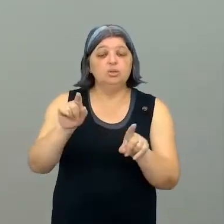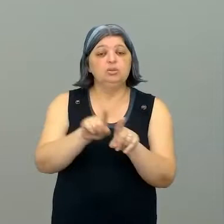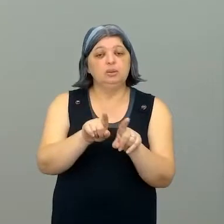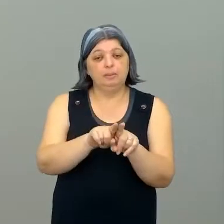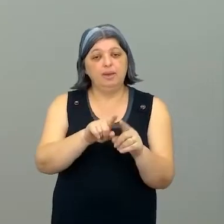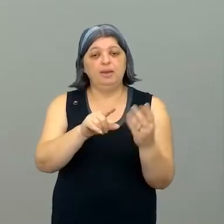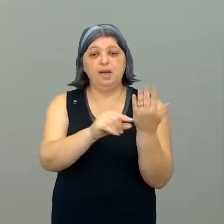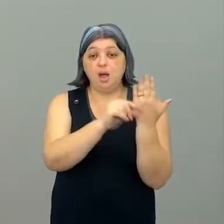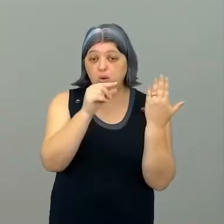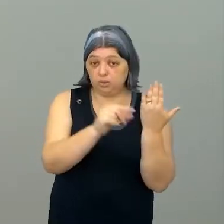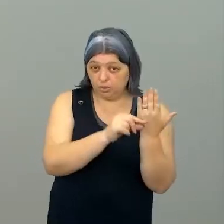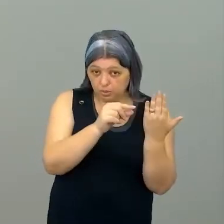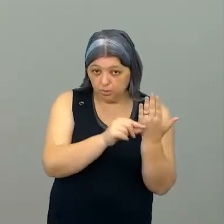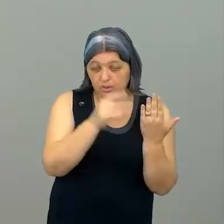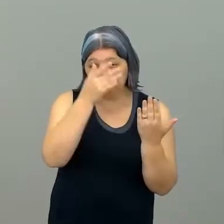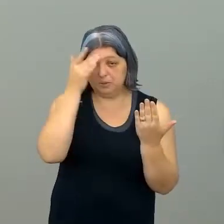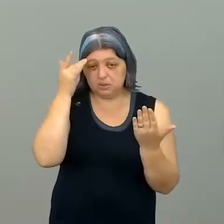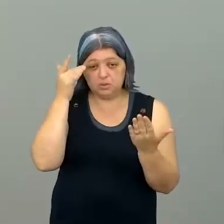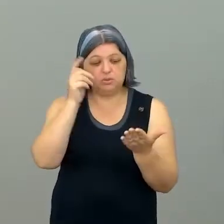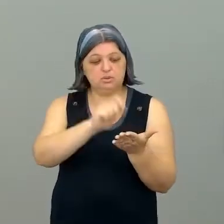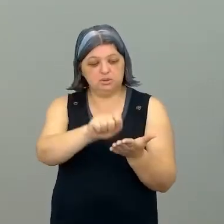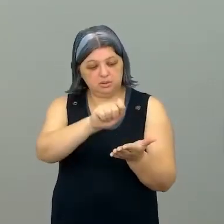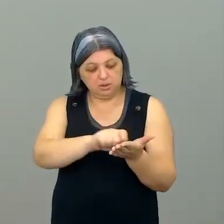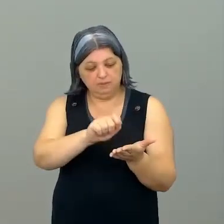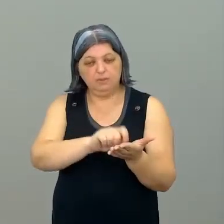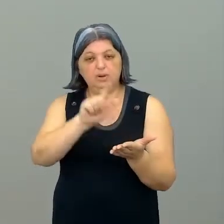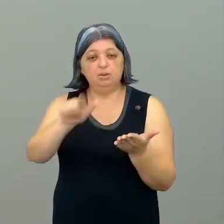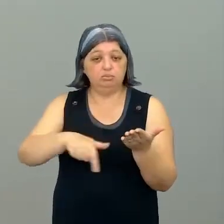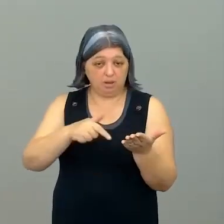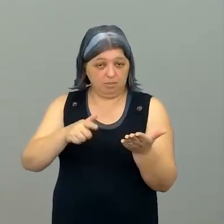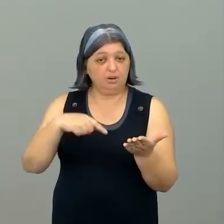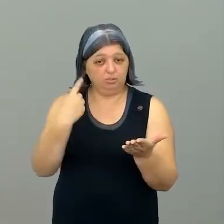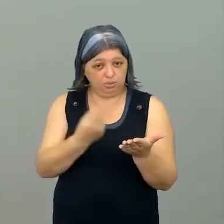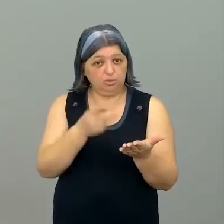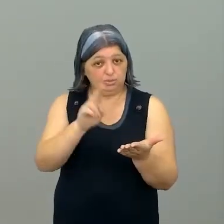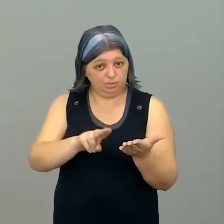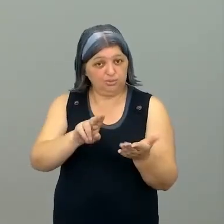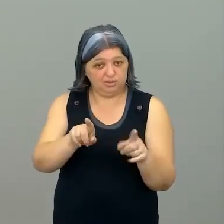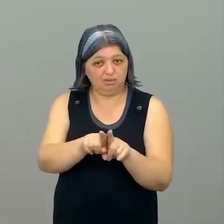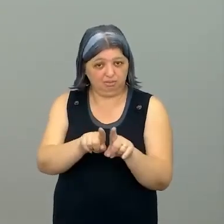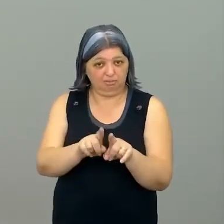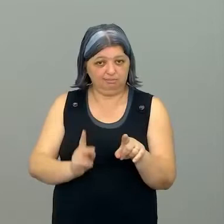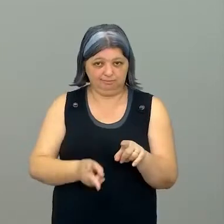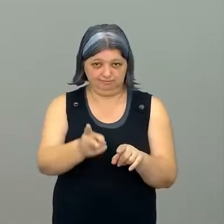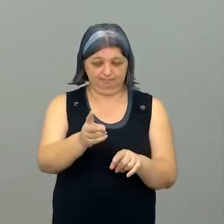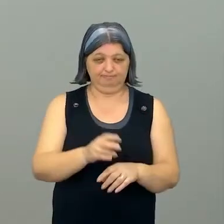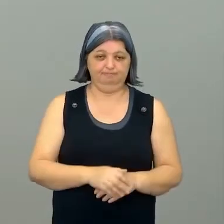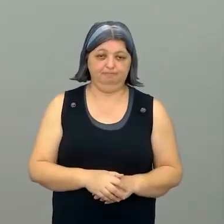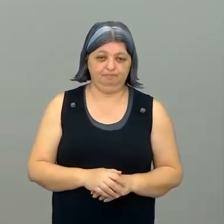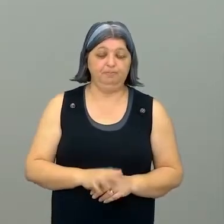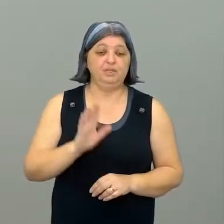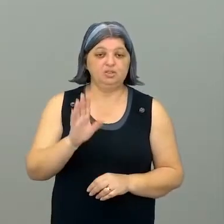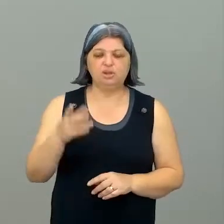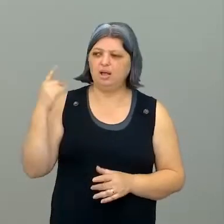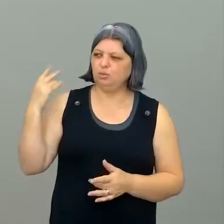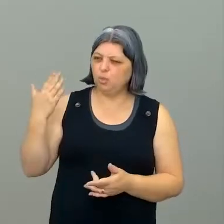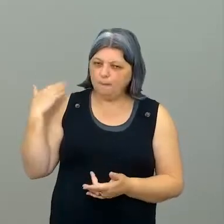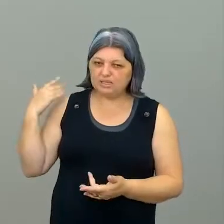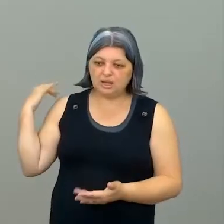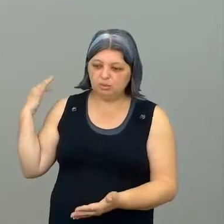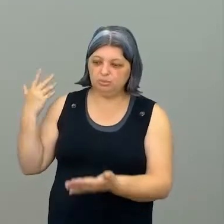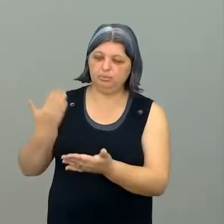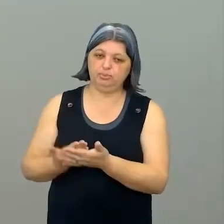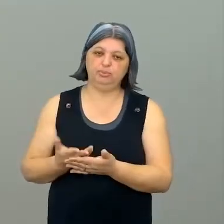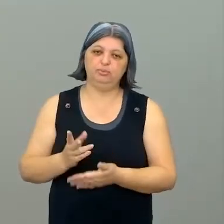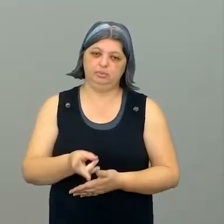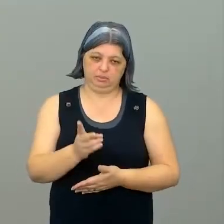para vocês, são pessoas que escreveram seus trabalhos e a gente usa eles até hoje. Então, a ideia é que, justamente, você comece a